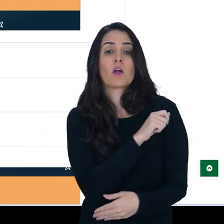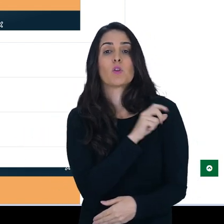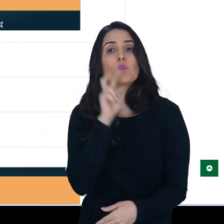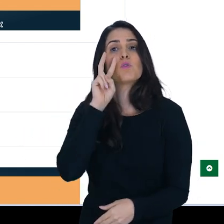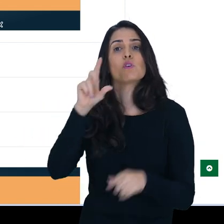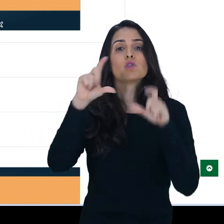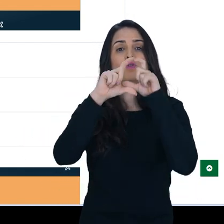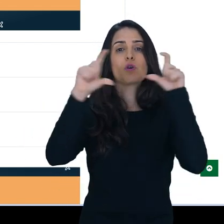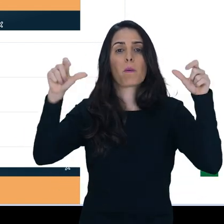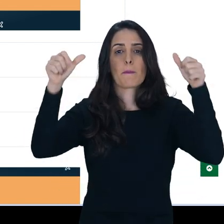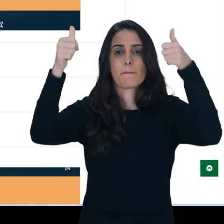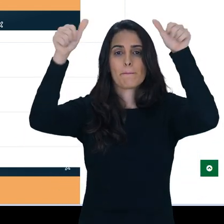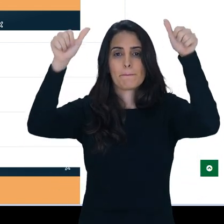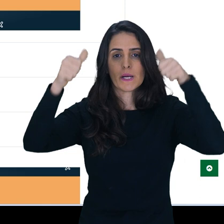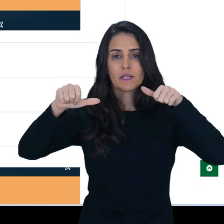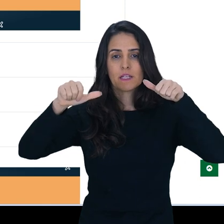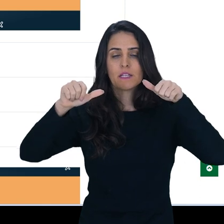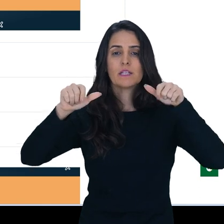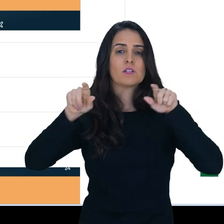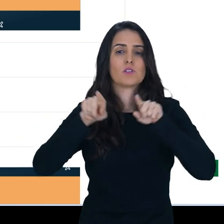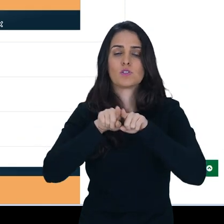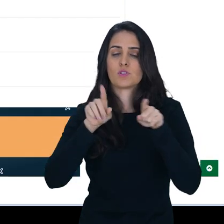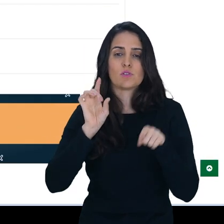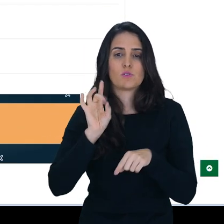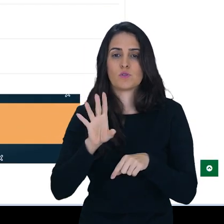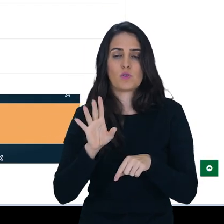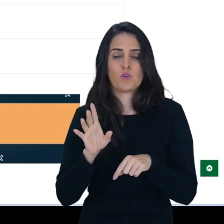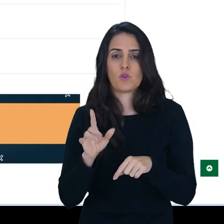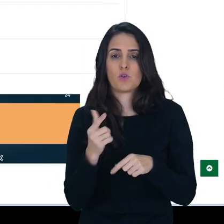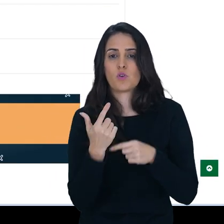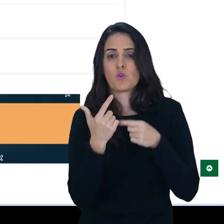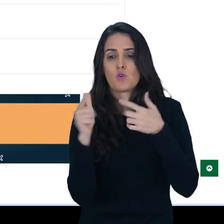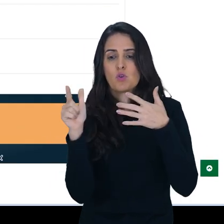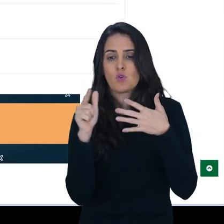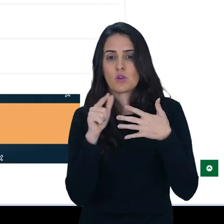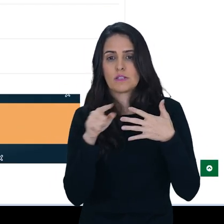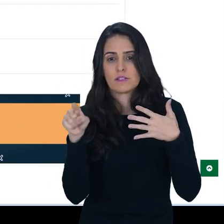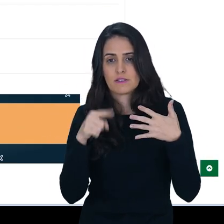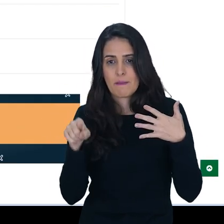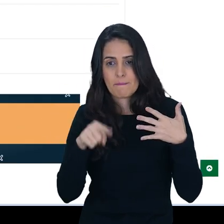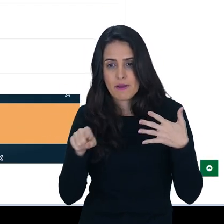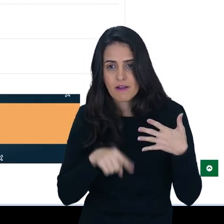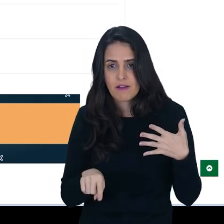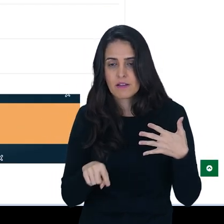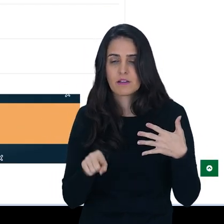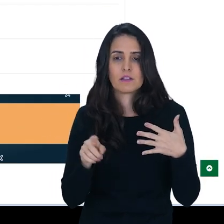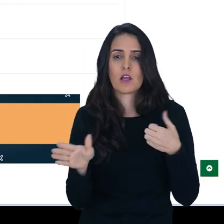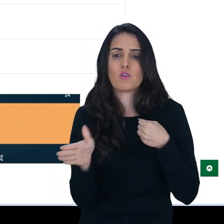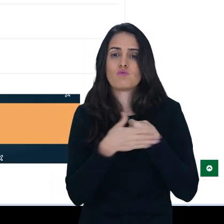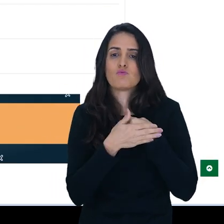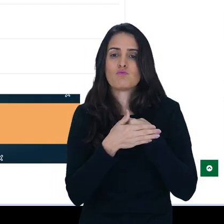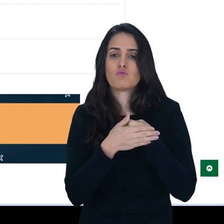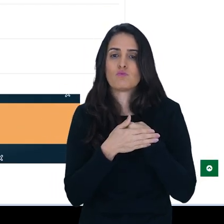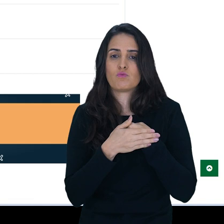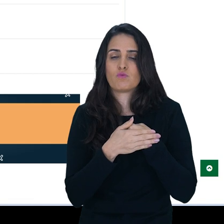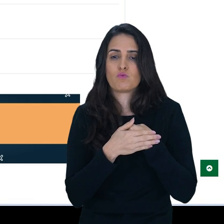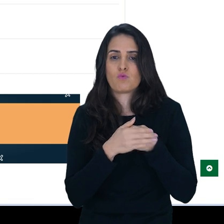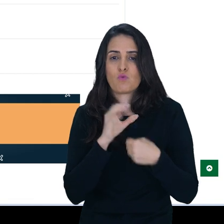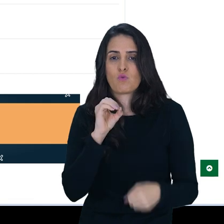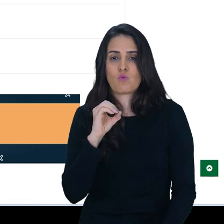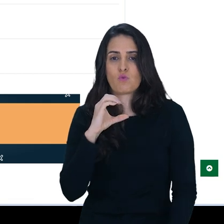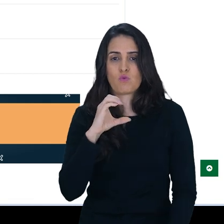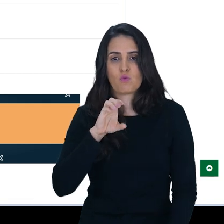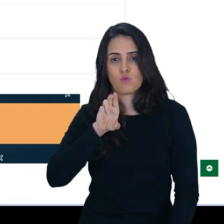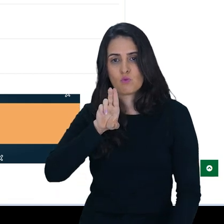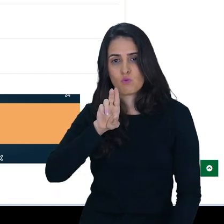aluno está vendo aqui é o banner da semana e as outras semanas estão naquele formato de não disponível,